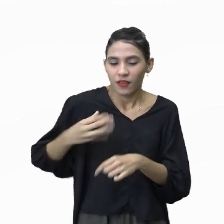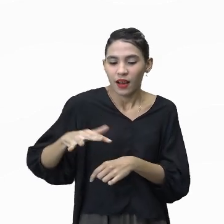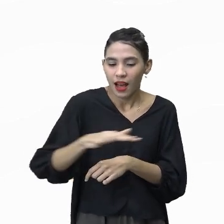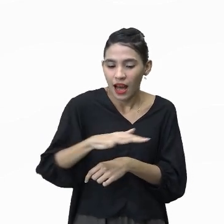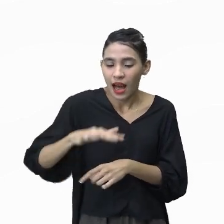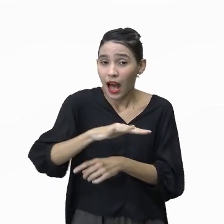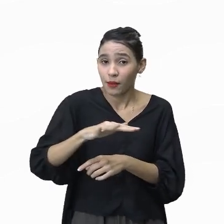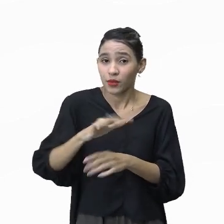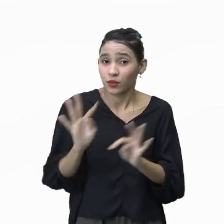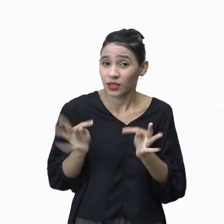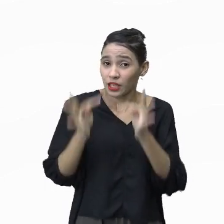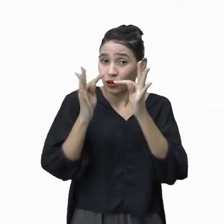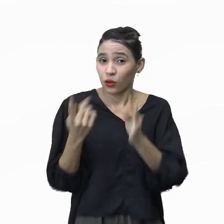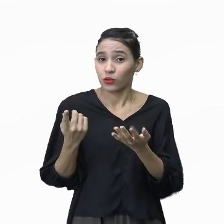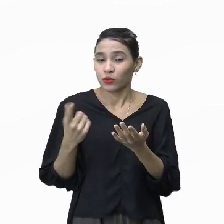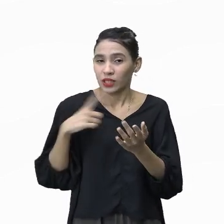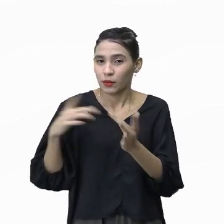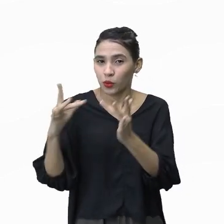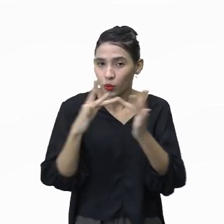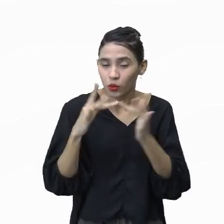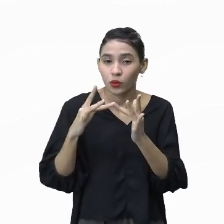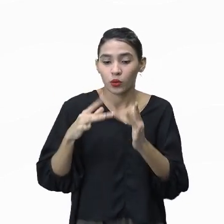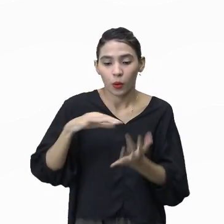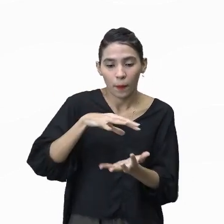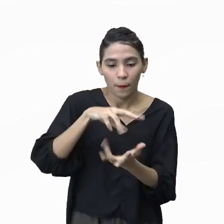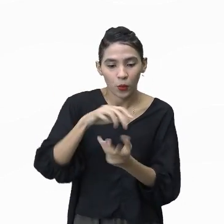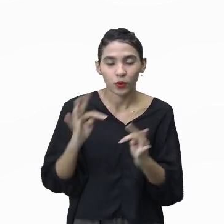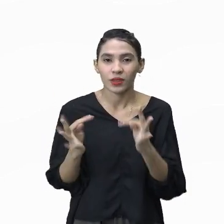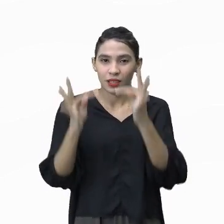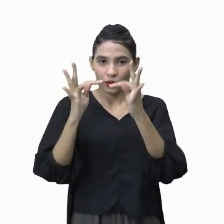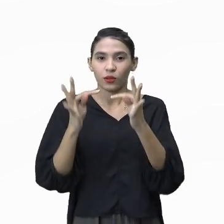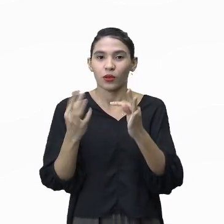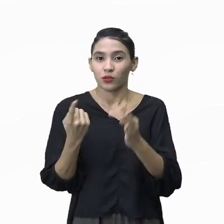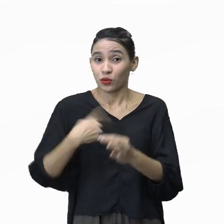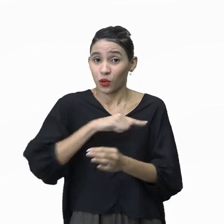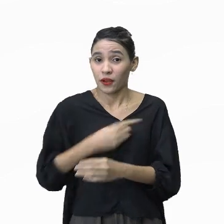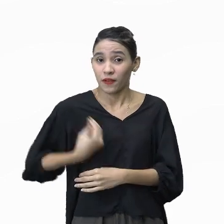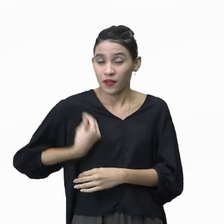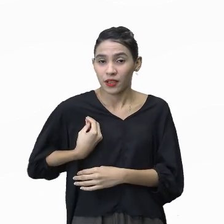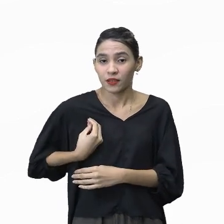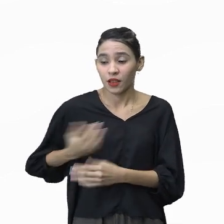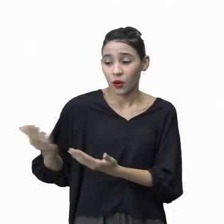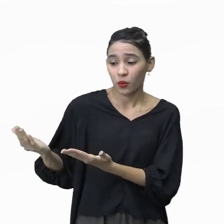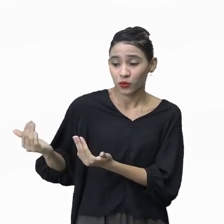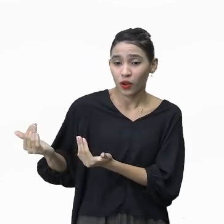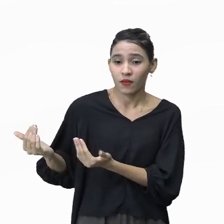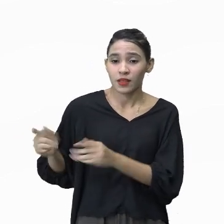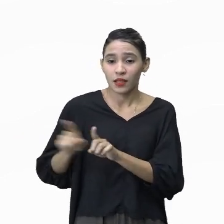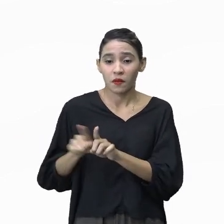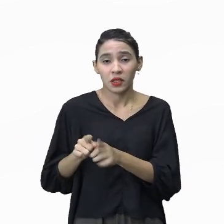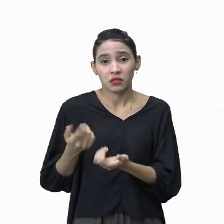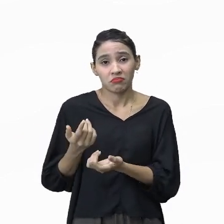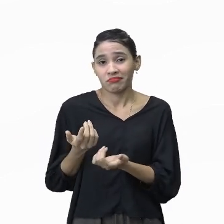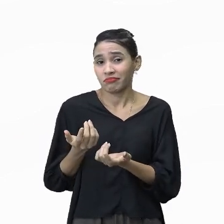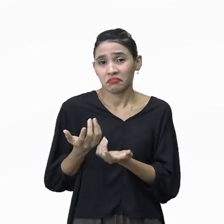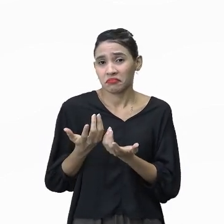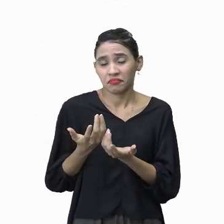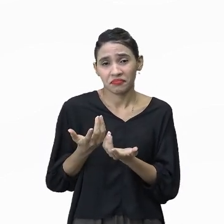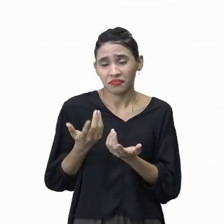tecnológico que nós temos, no mundo tecnológico que nós temos, o jovem talvez prefira